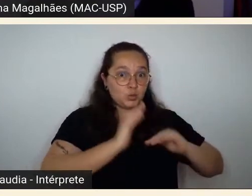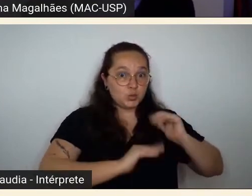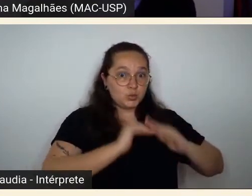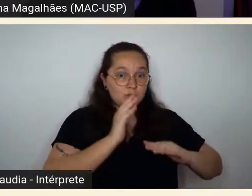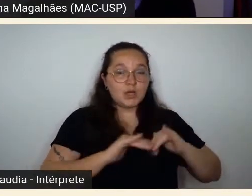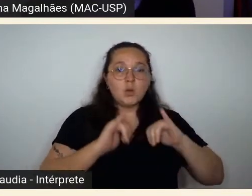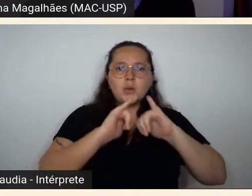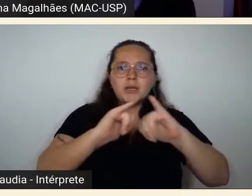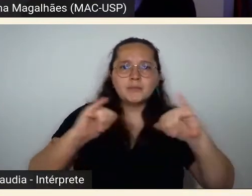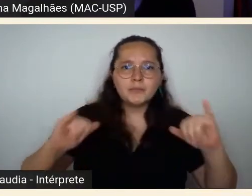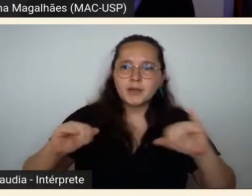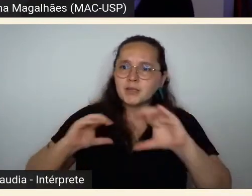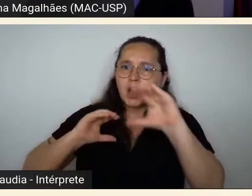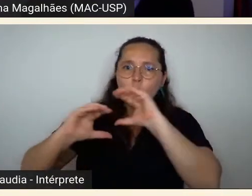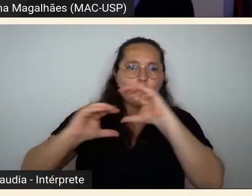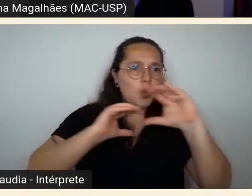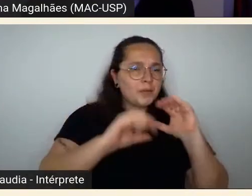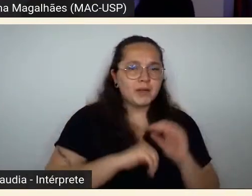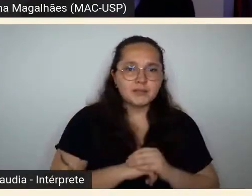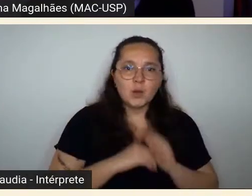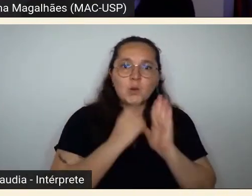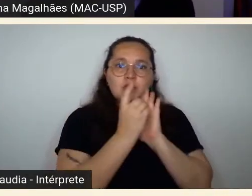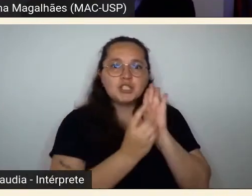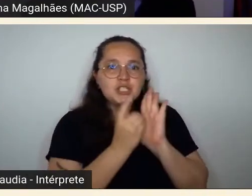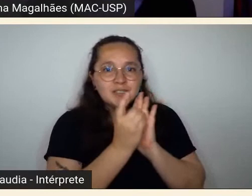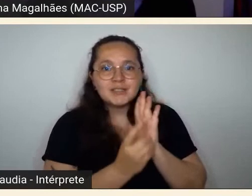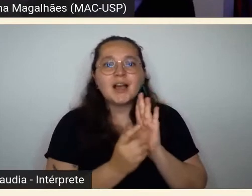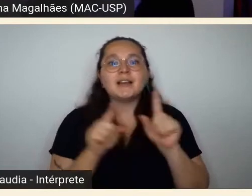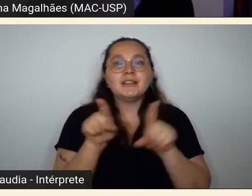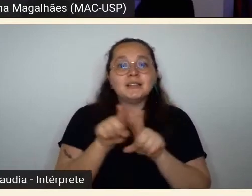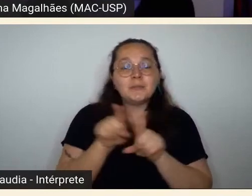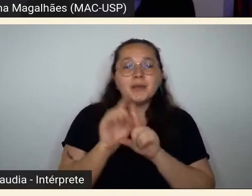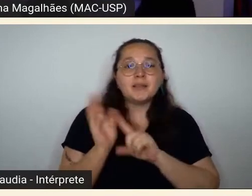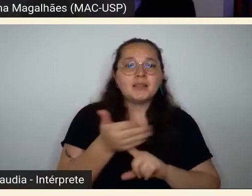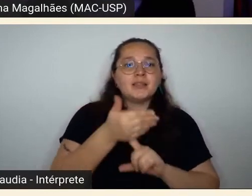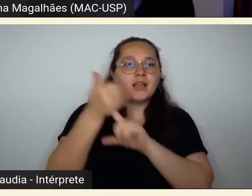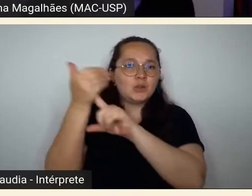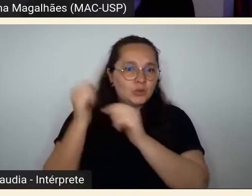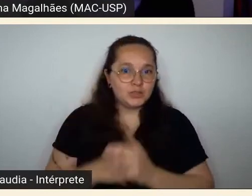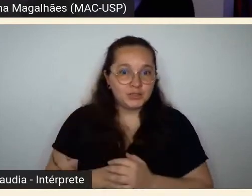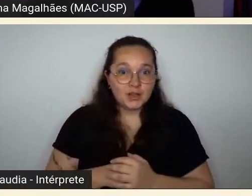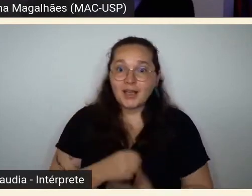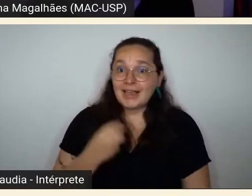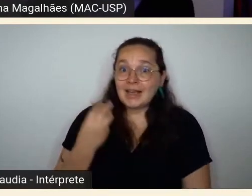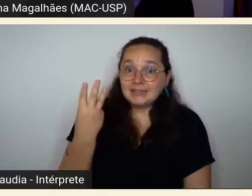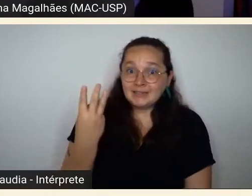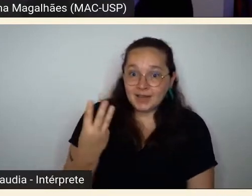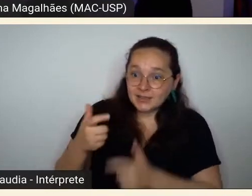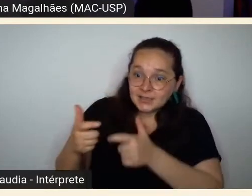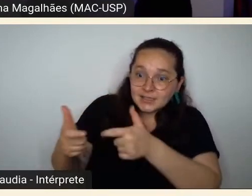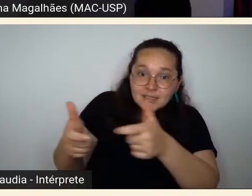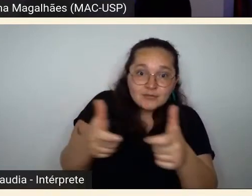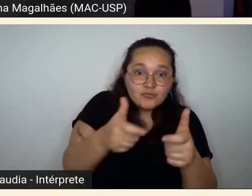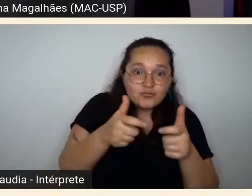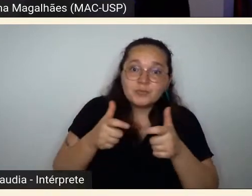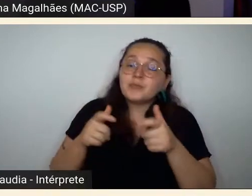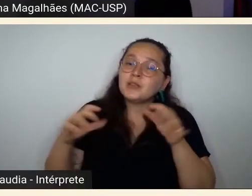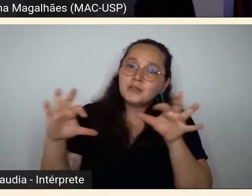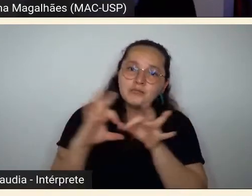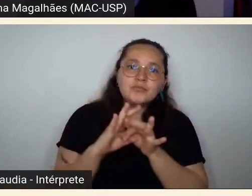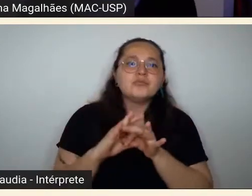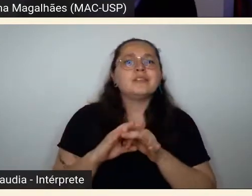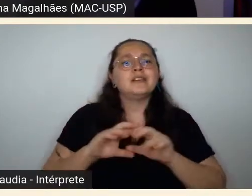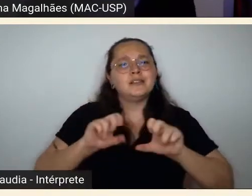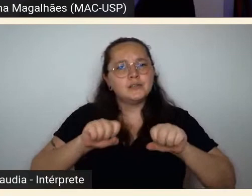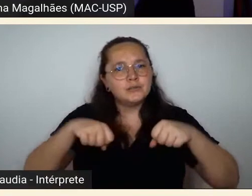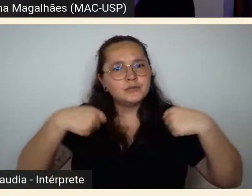comunicação, design, tecnologia de informação e administração das três instituições envolvidas, por tornarem possível toda a logística para a